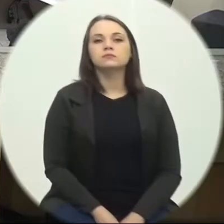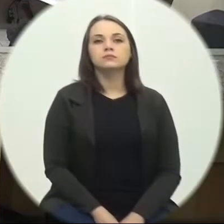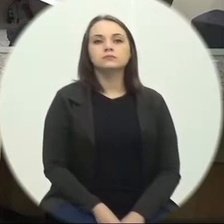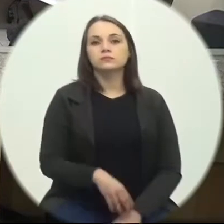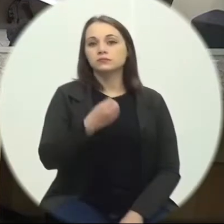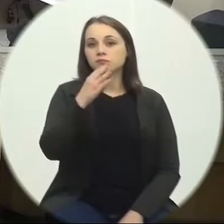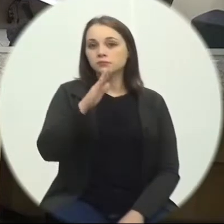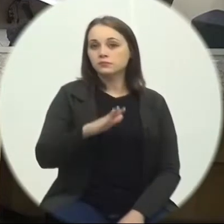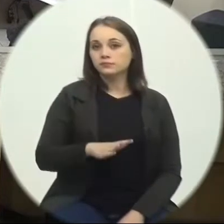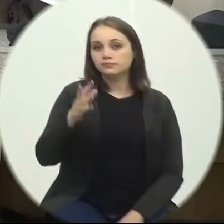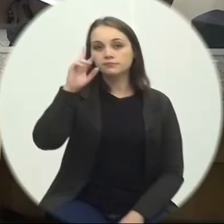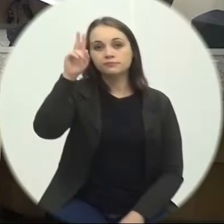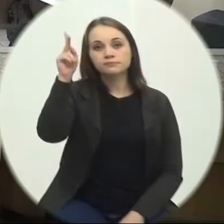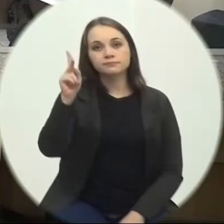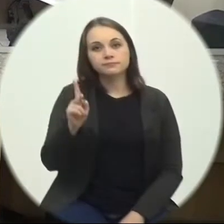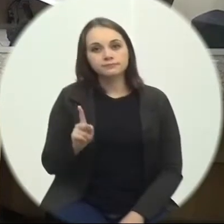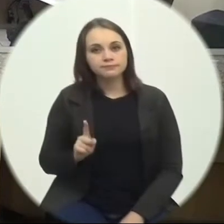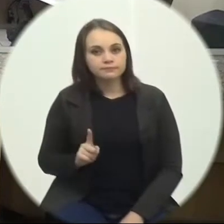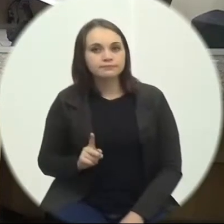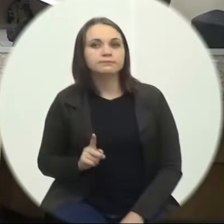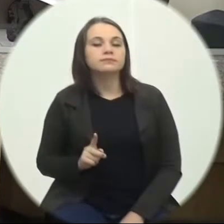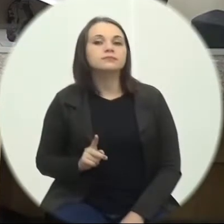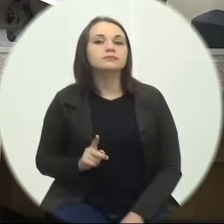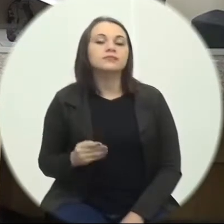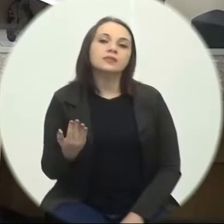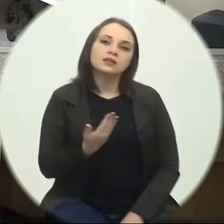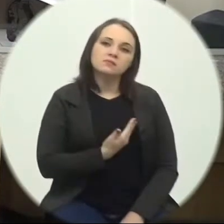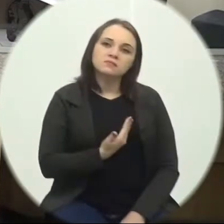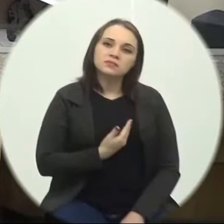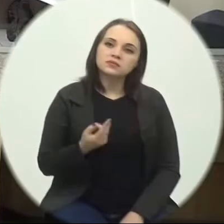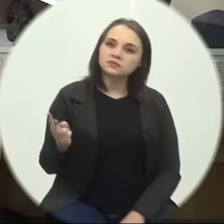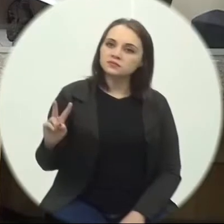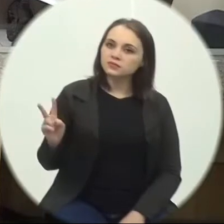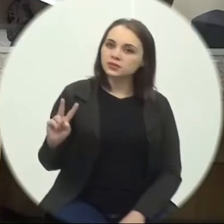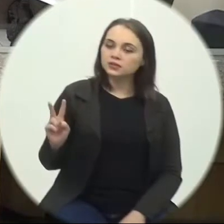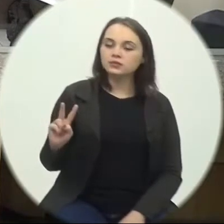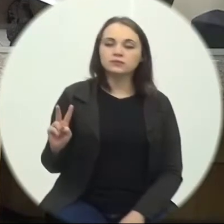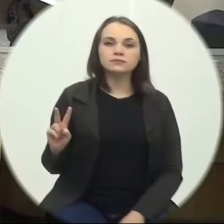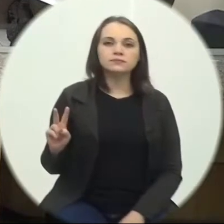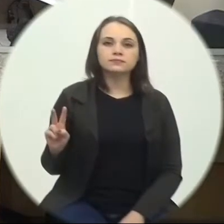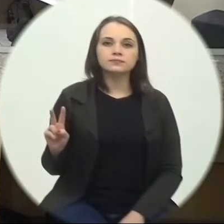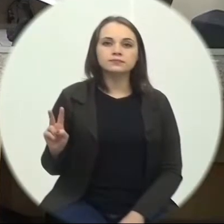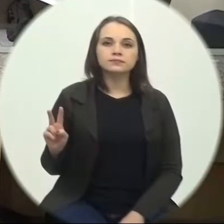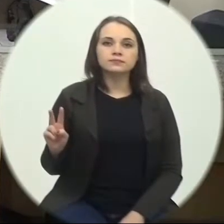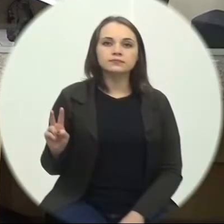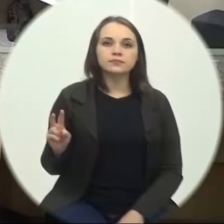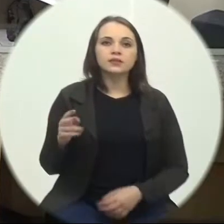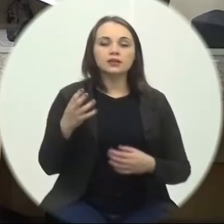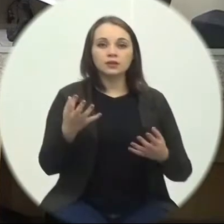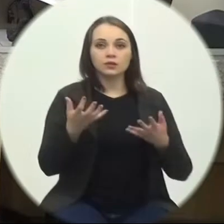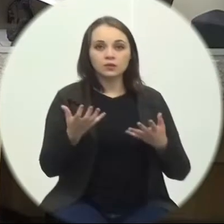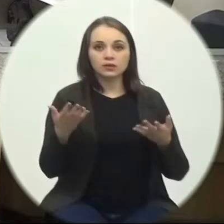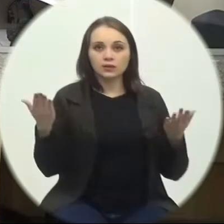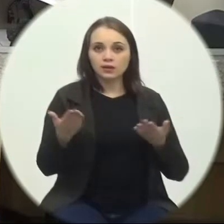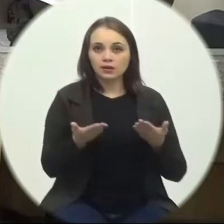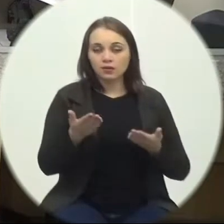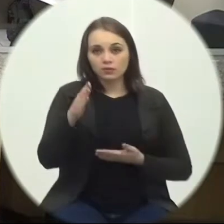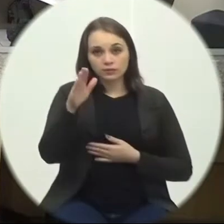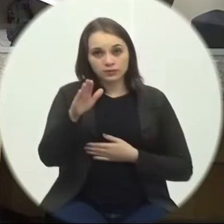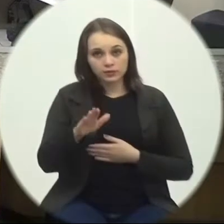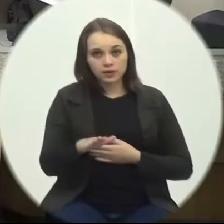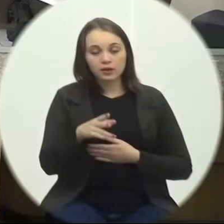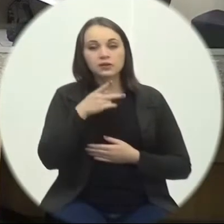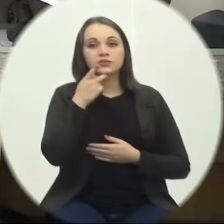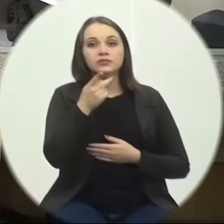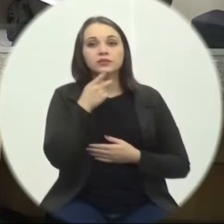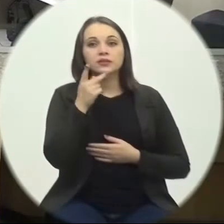Boa tarde, senhor presidente Demais colegas vereadoras E vereadores Eu gostaria De nesta tarde Estar